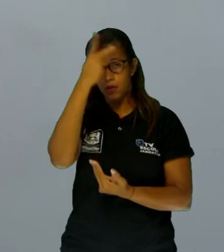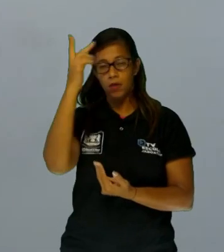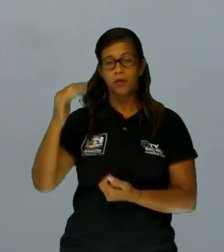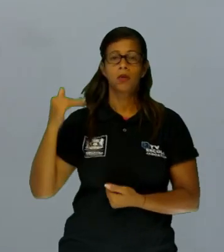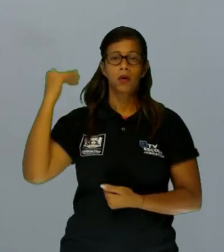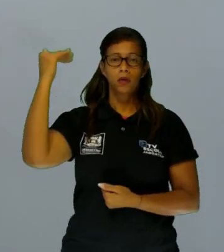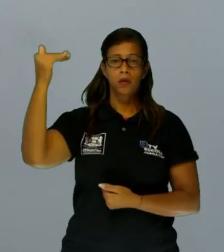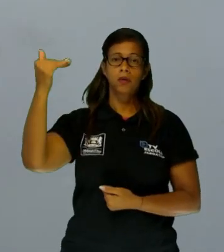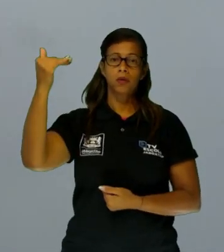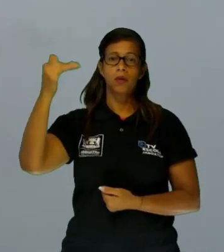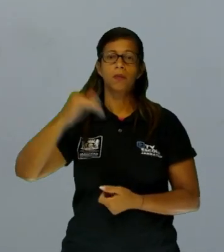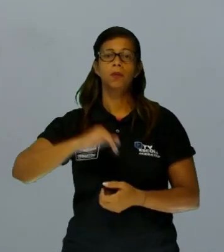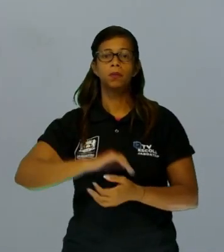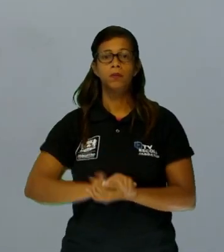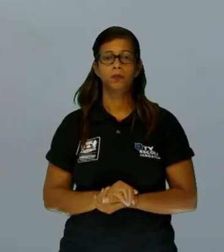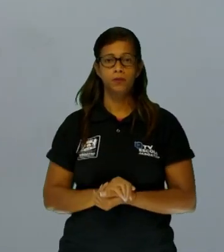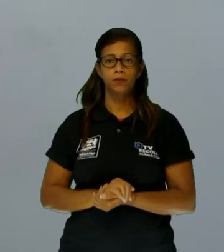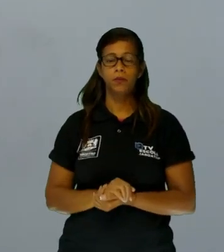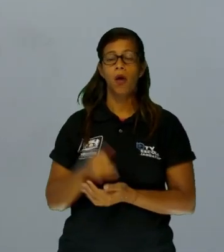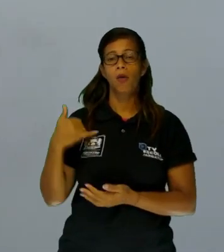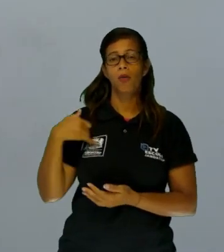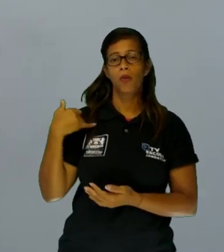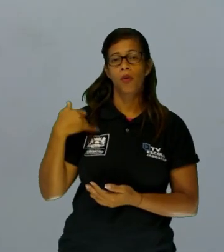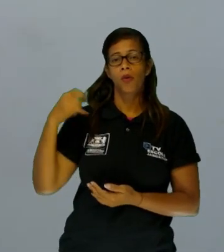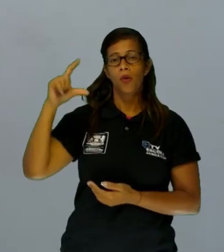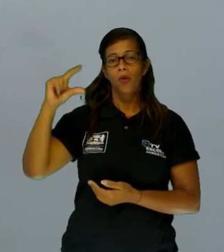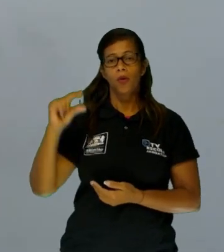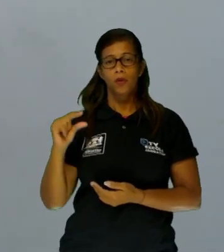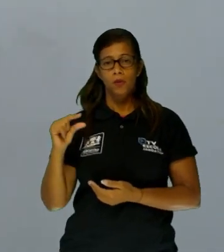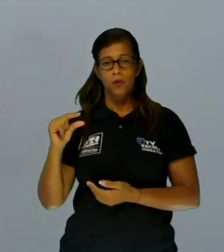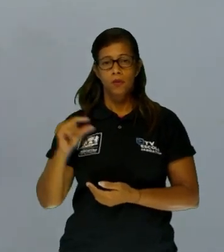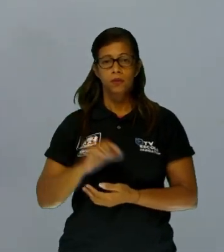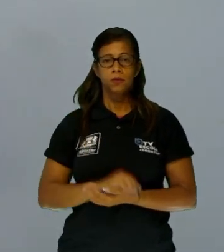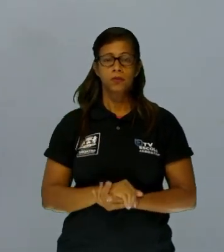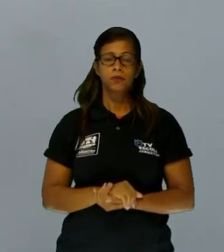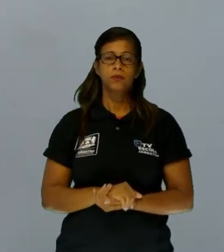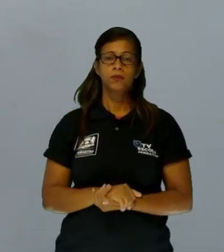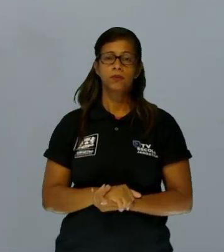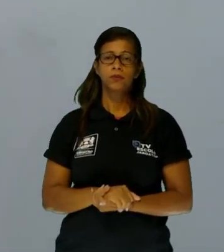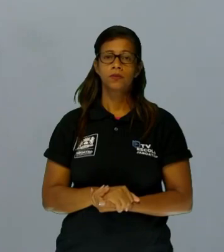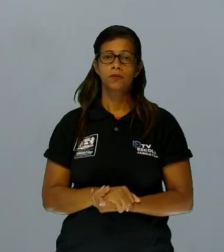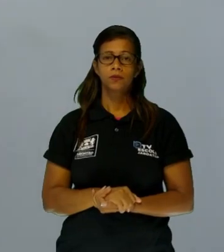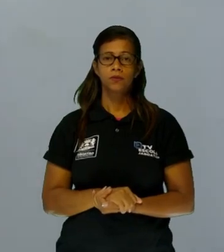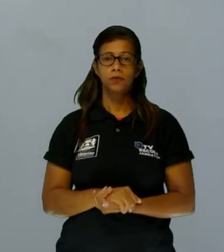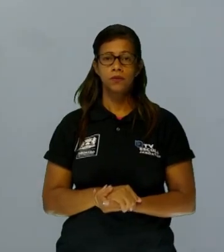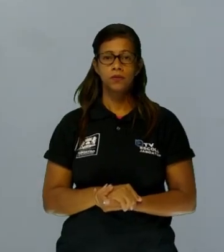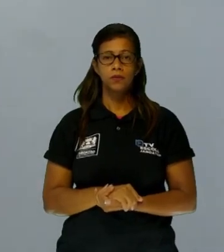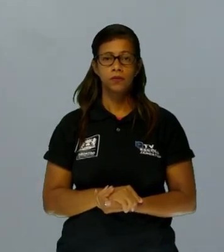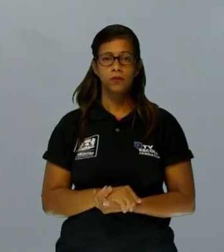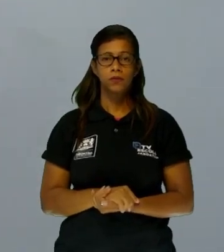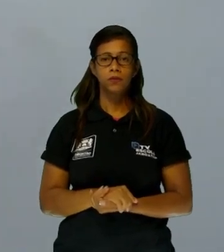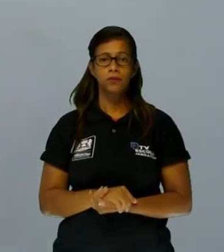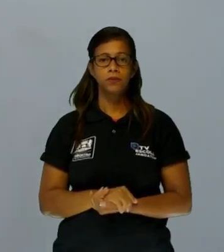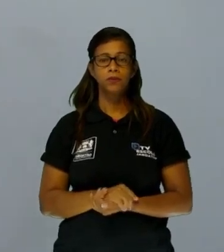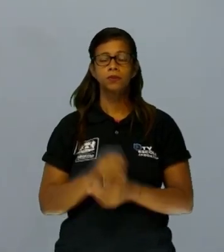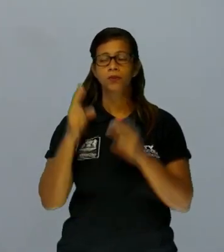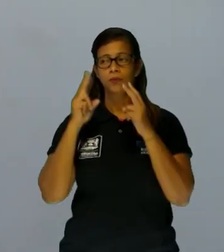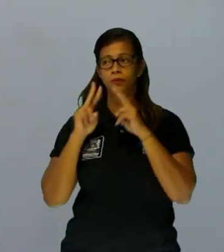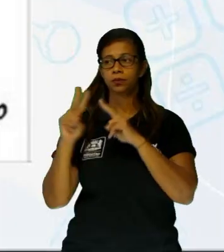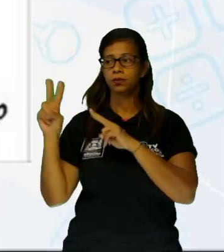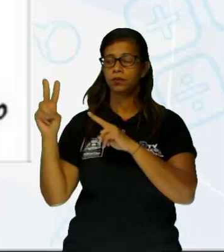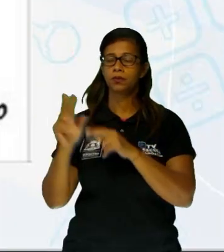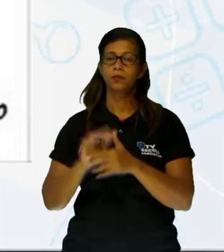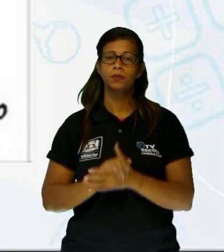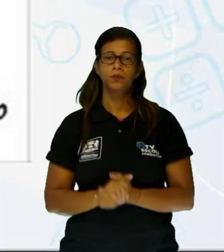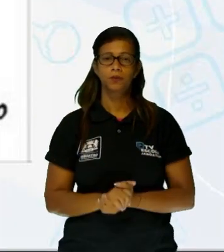um adulto. Isso seria a redução da maioridade penal. Então, vamos seguindo aí agora para a gente ver o que a questão pede. Põe aí na tela. Agora que a gente vai ver o